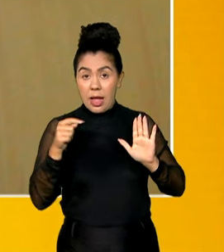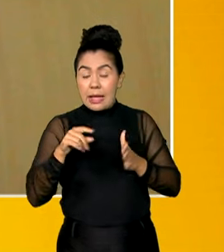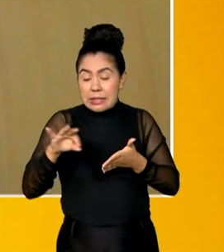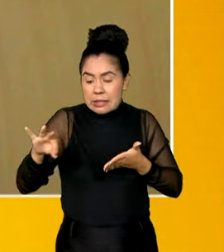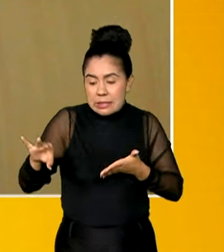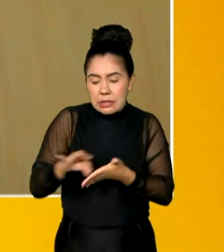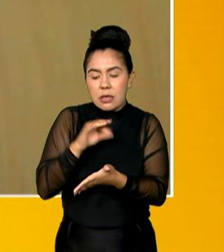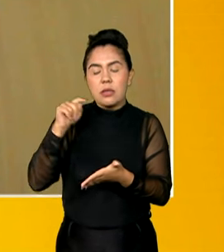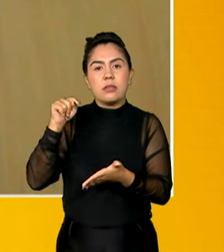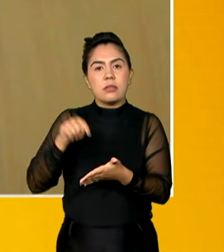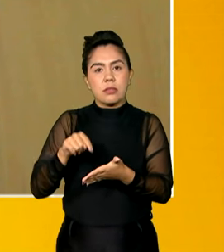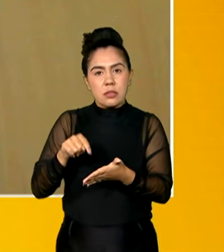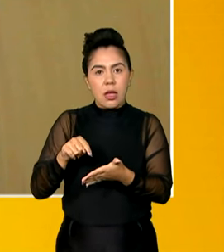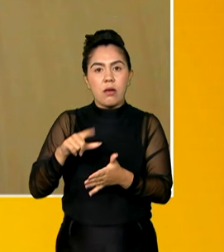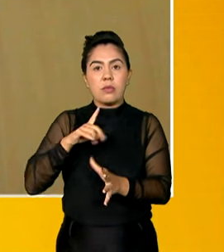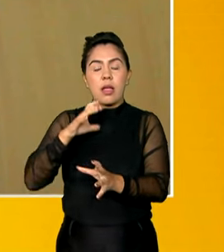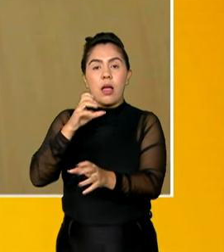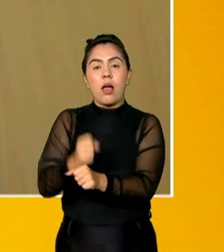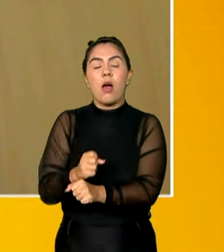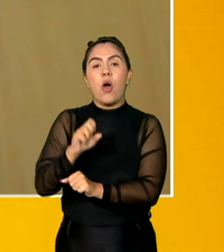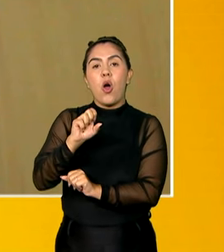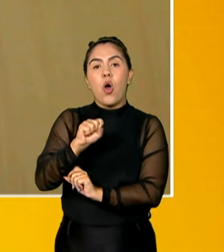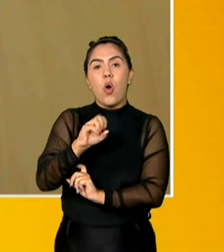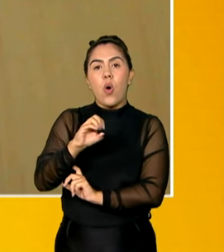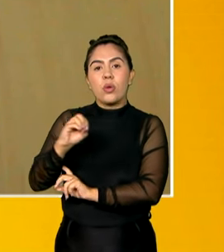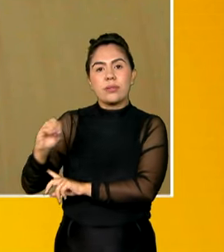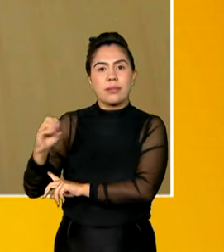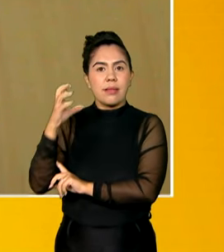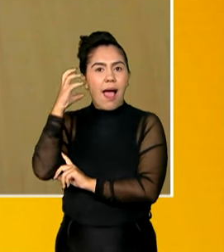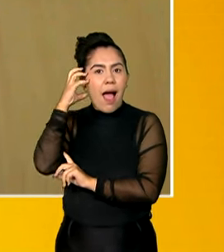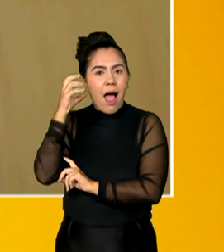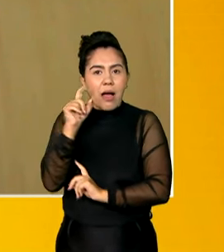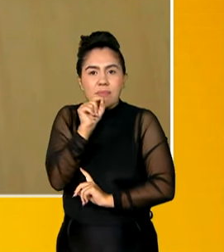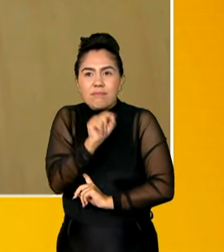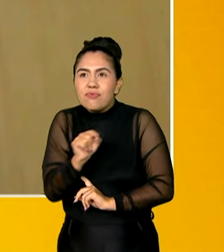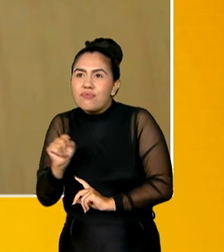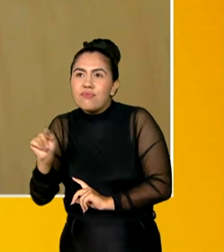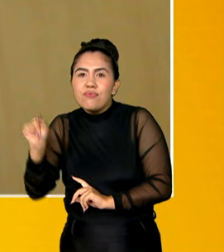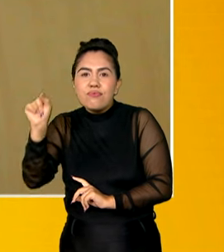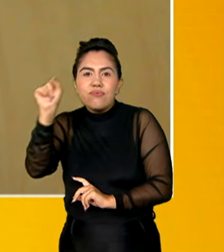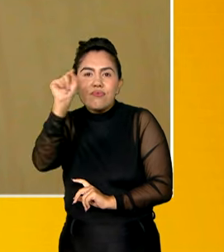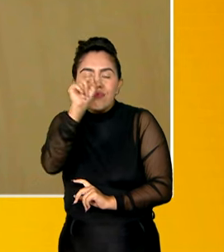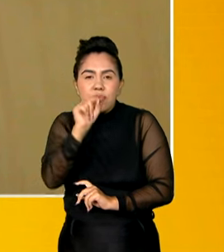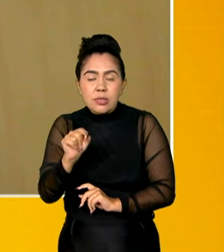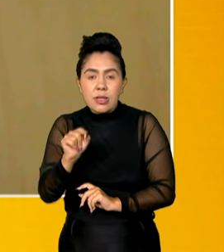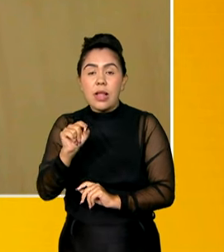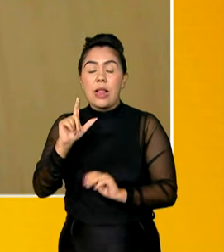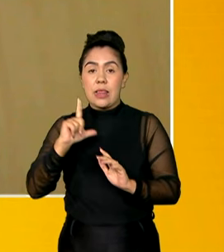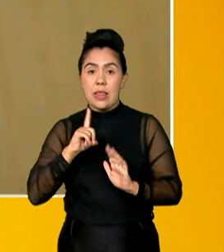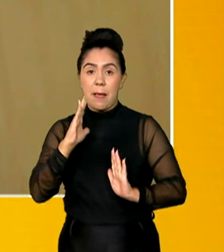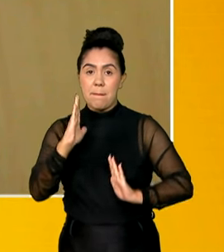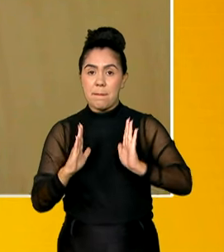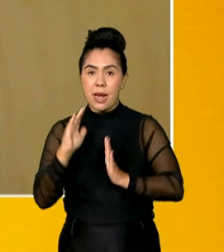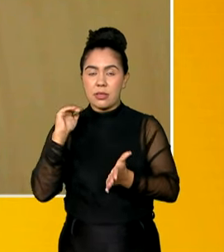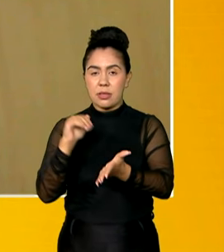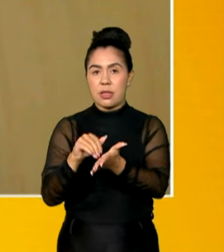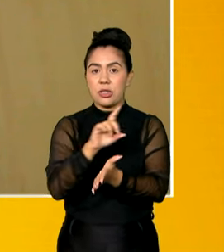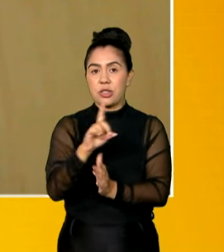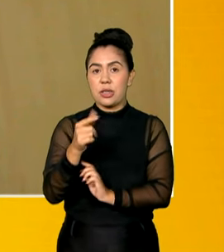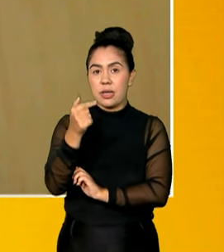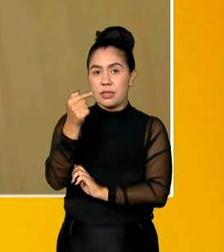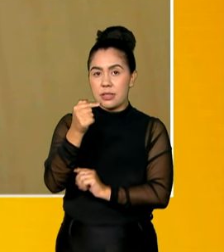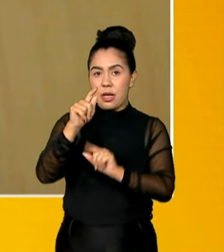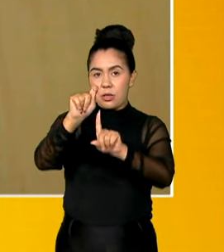habilitou mais de 800 rádios comunitárias. Essas rádios têm até o dia 7 de outubro para acessando o